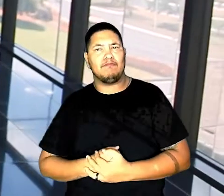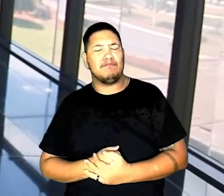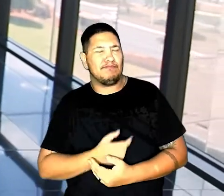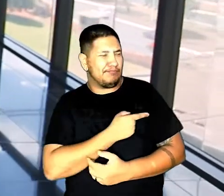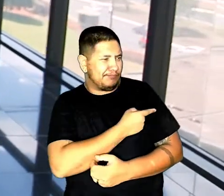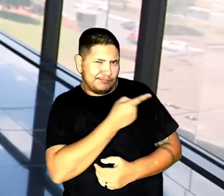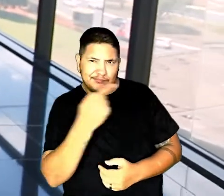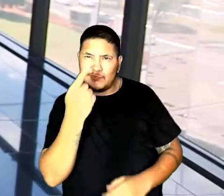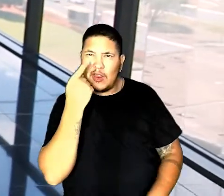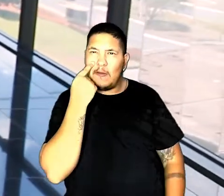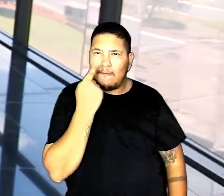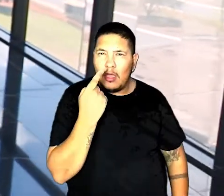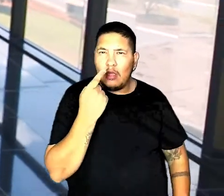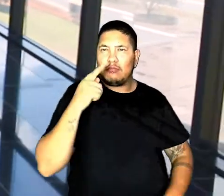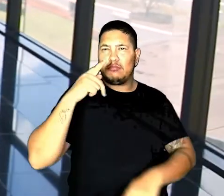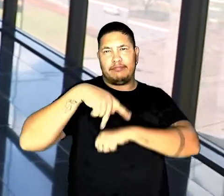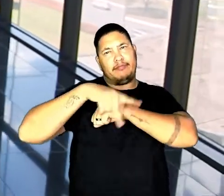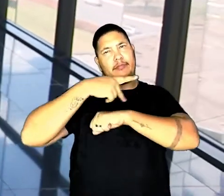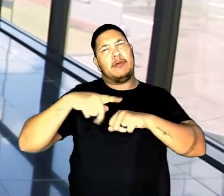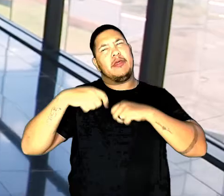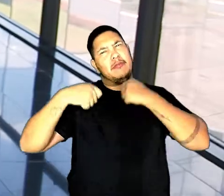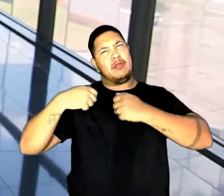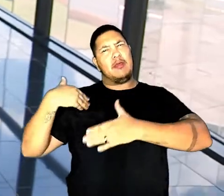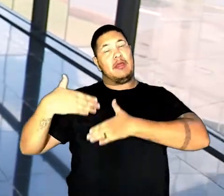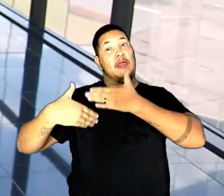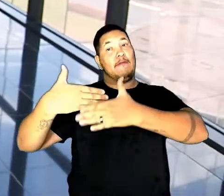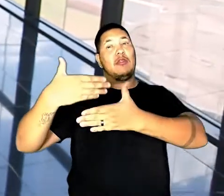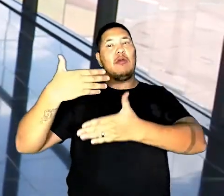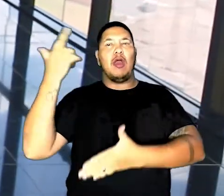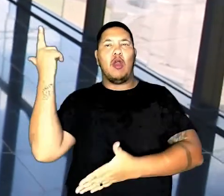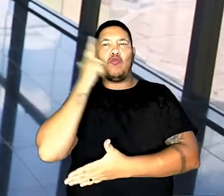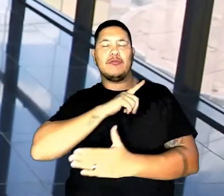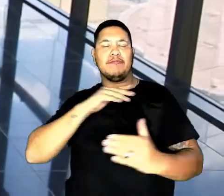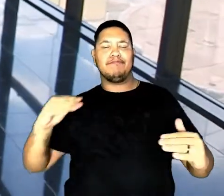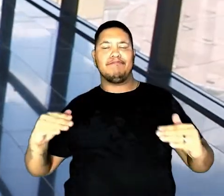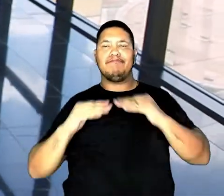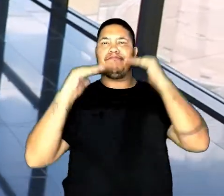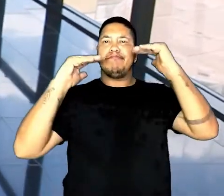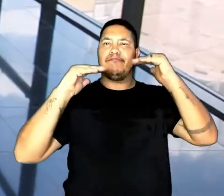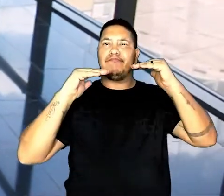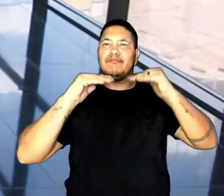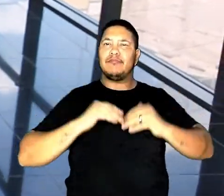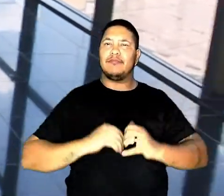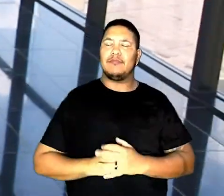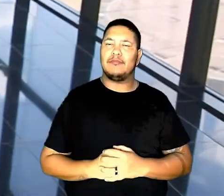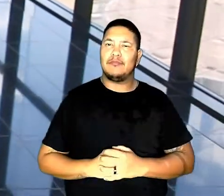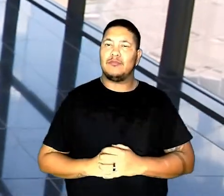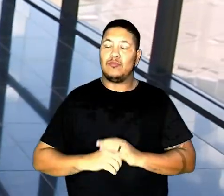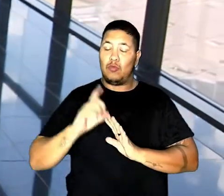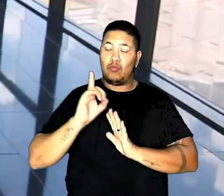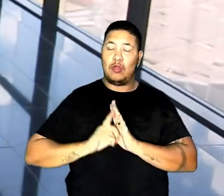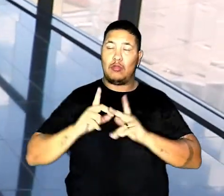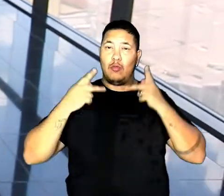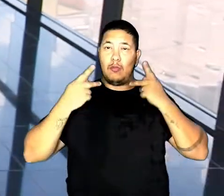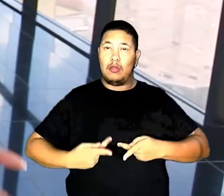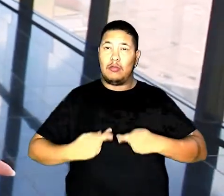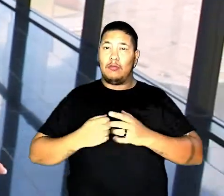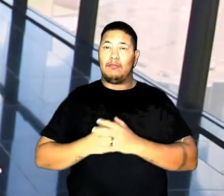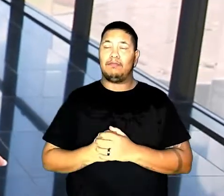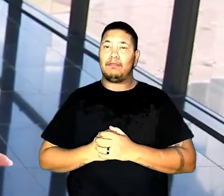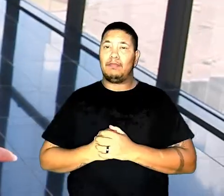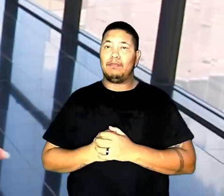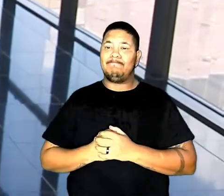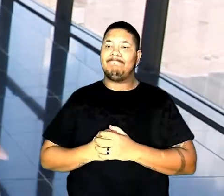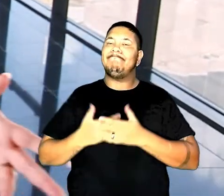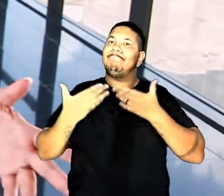Como podemos ver, o país ainda precisa avançar muito para alcançar a plena concretização dos direitos